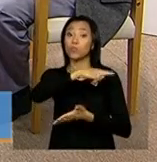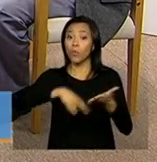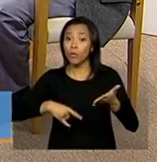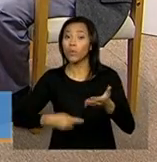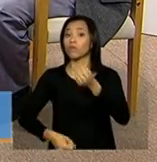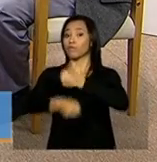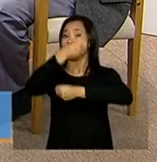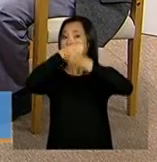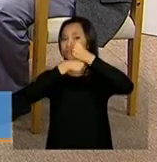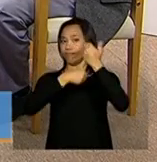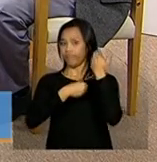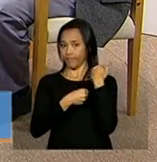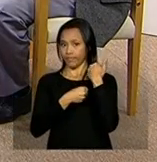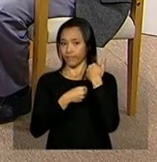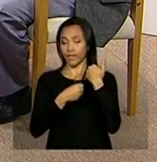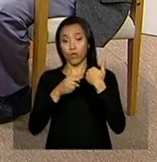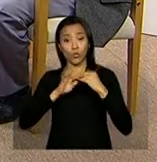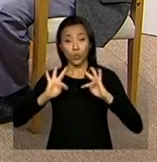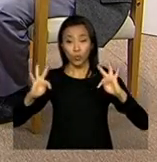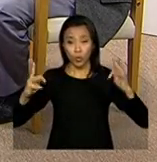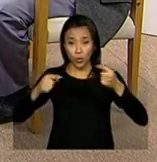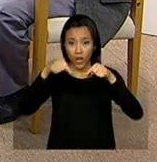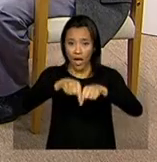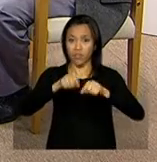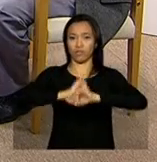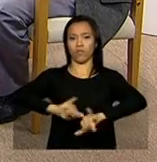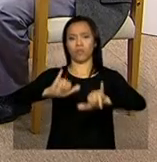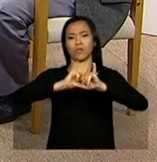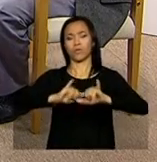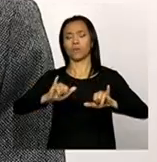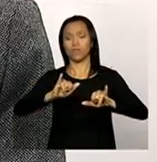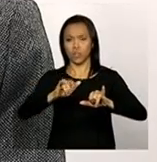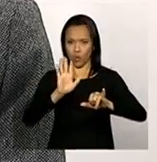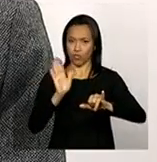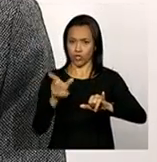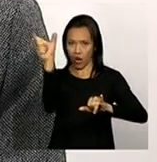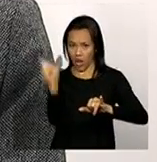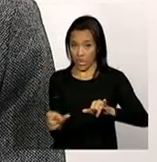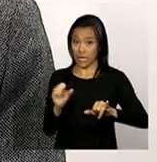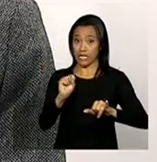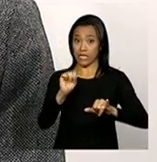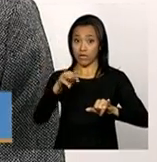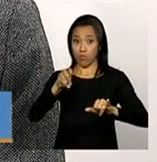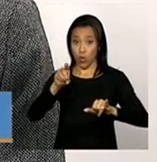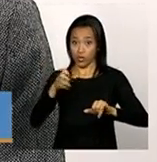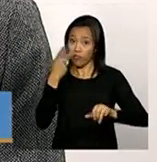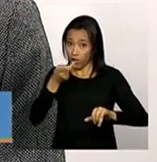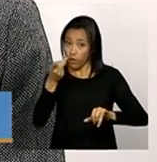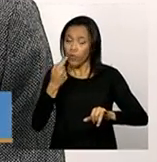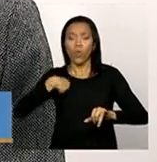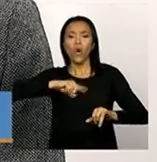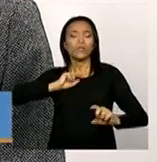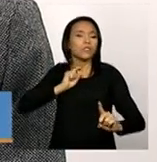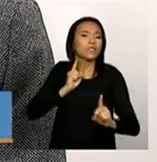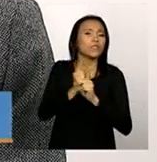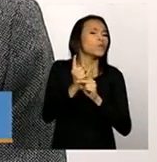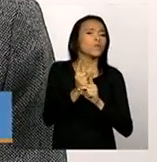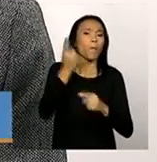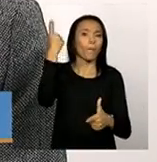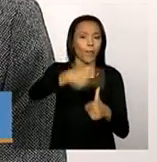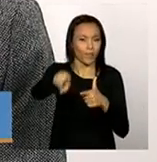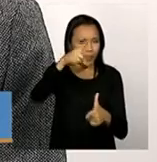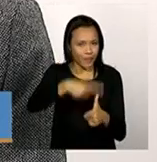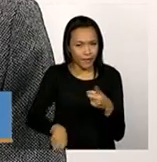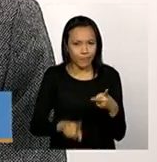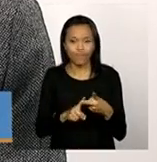E todas essas informações, então, permite, como Simone mencionou também, a gente identificar problemas, identificar